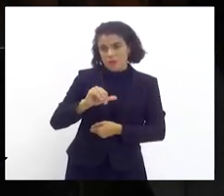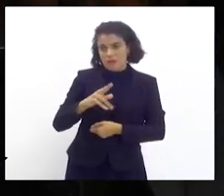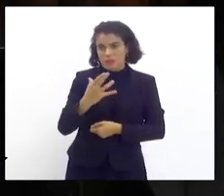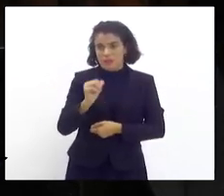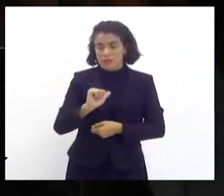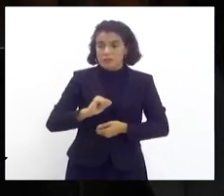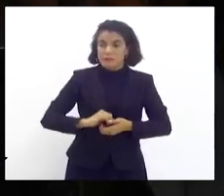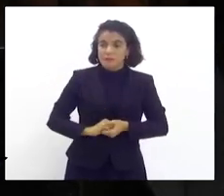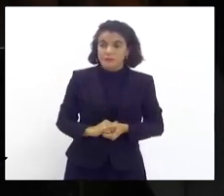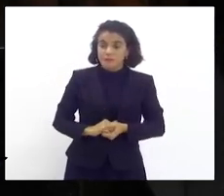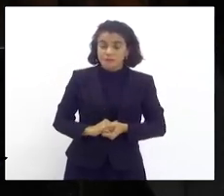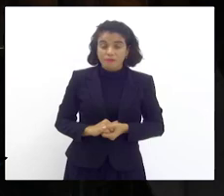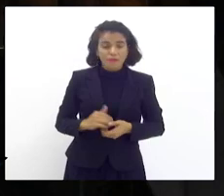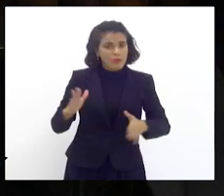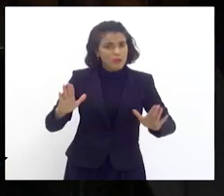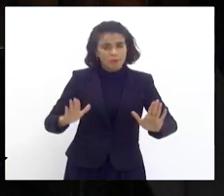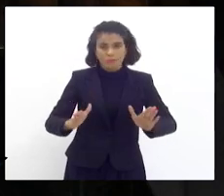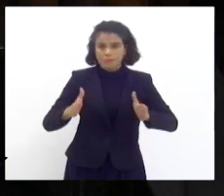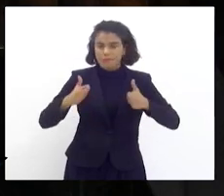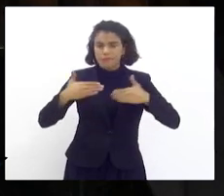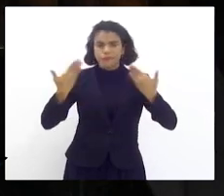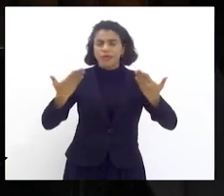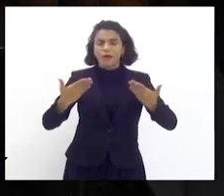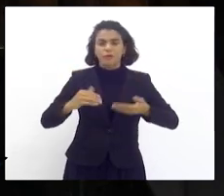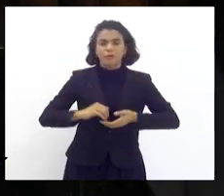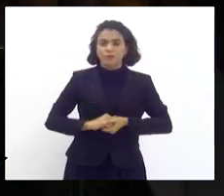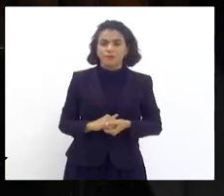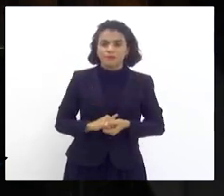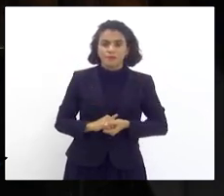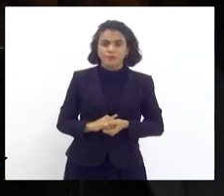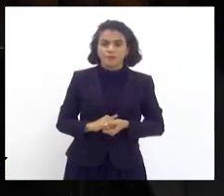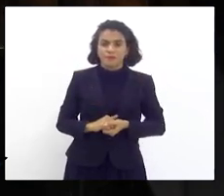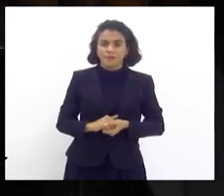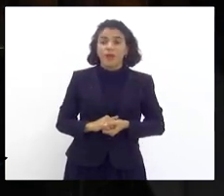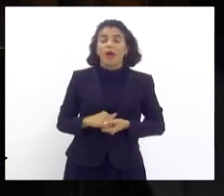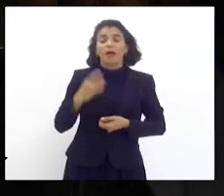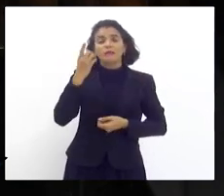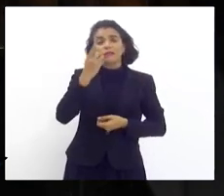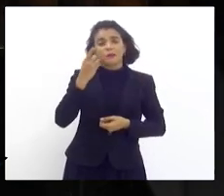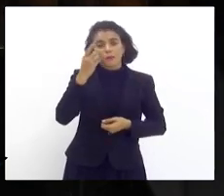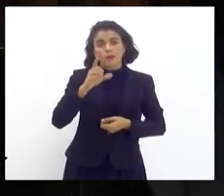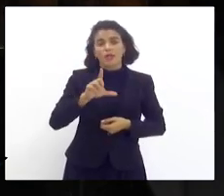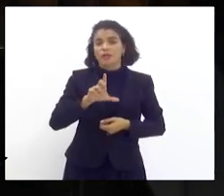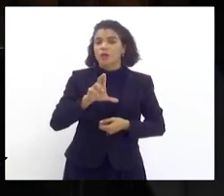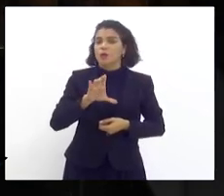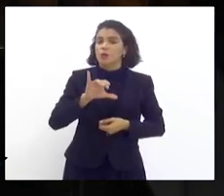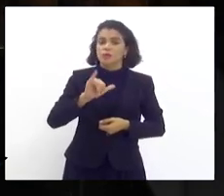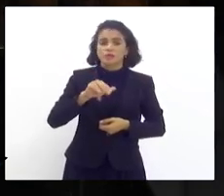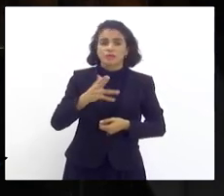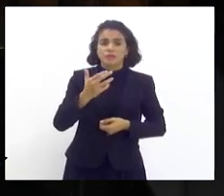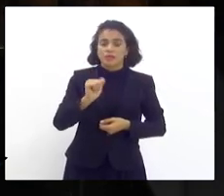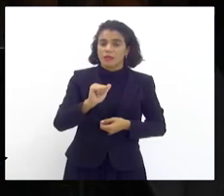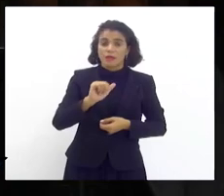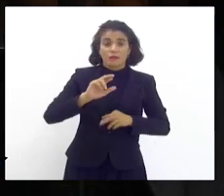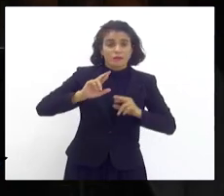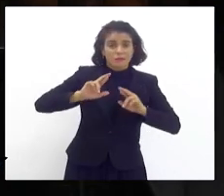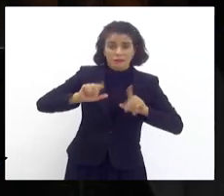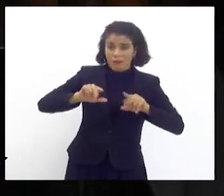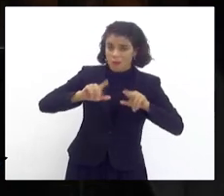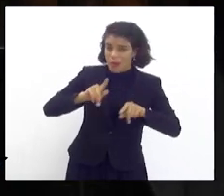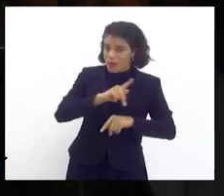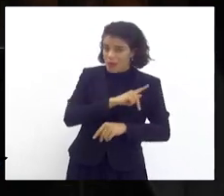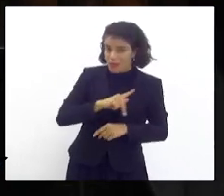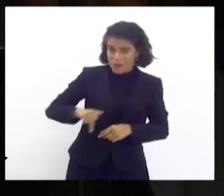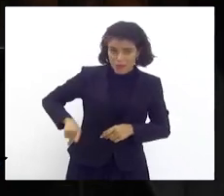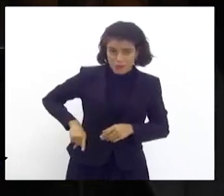E me surpreendi porque a deputada Lucinha não é presidente